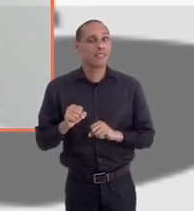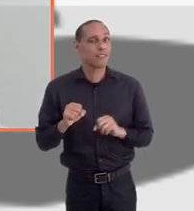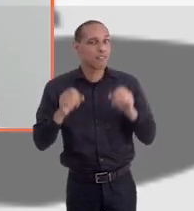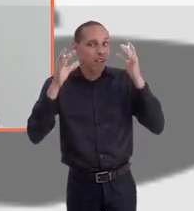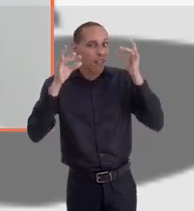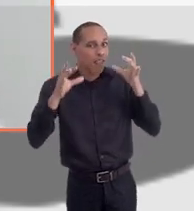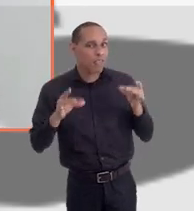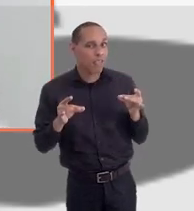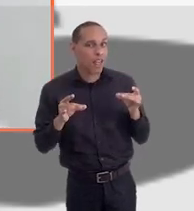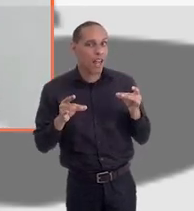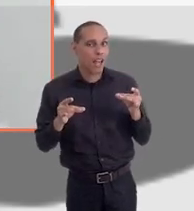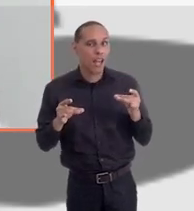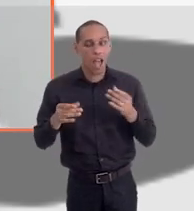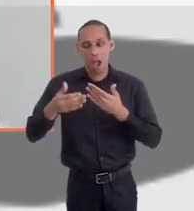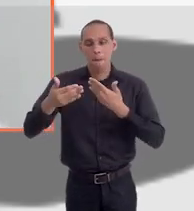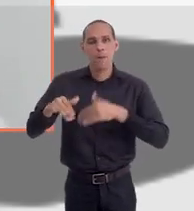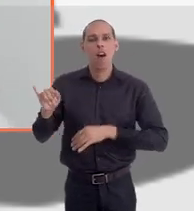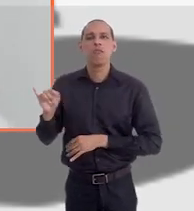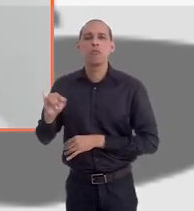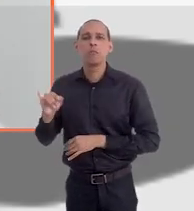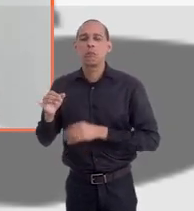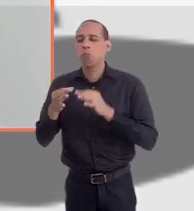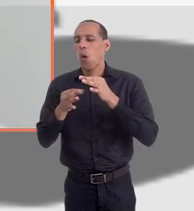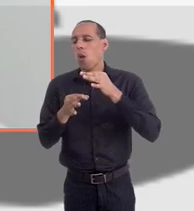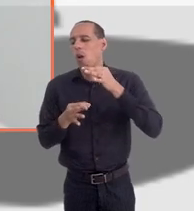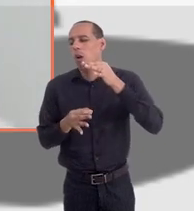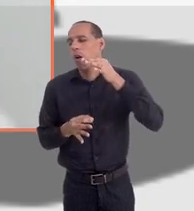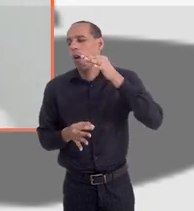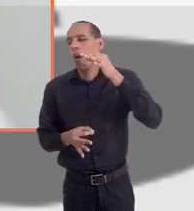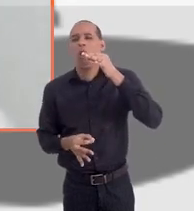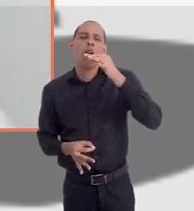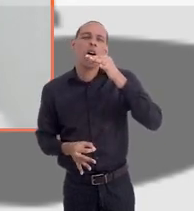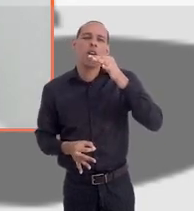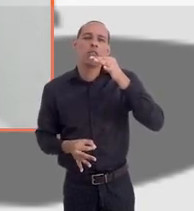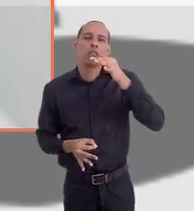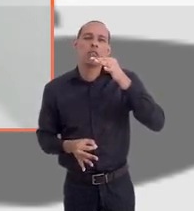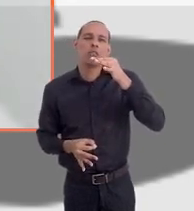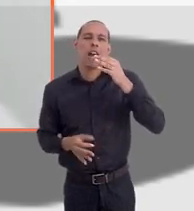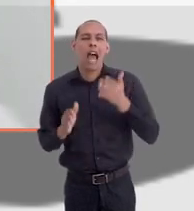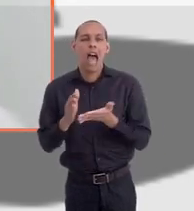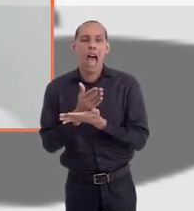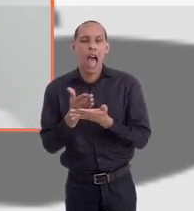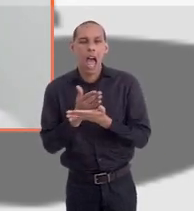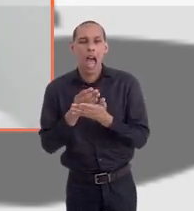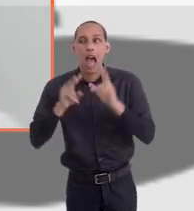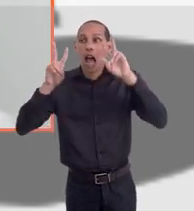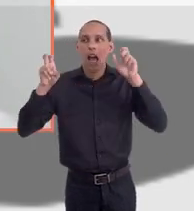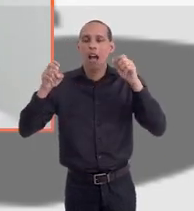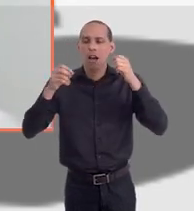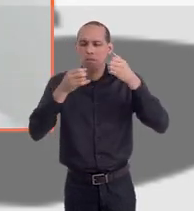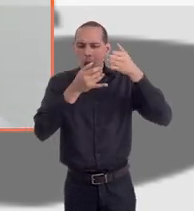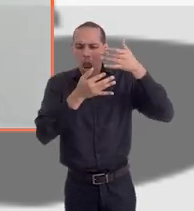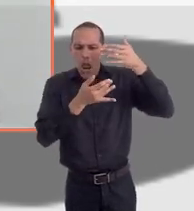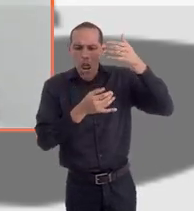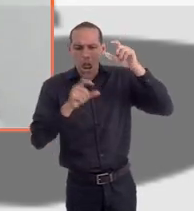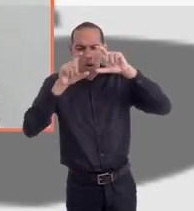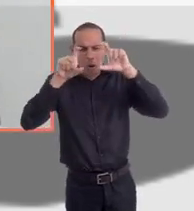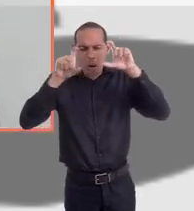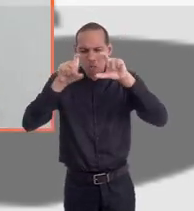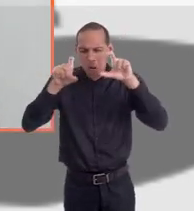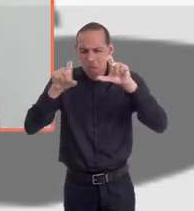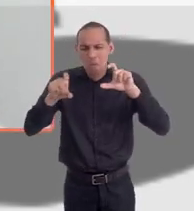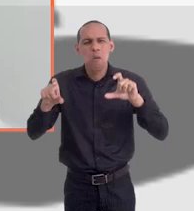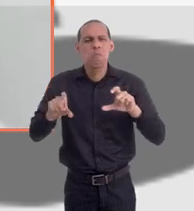A prova de espetua, ela veio muito grande, muito prolixa. Tivemos questões de constitucional que foi quase metade da página. Então,